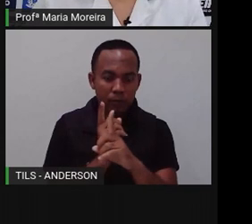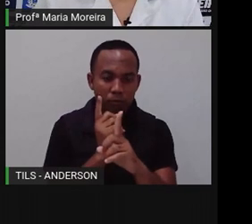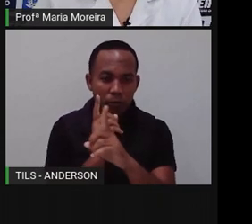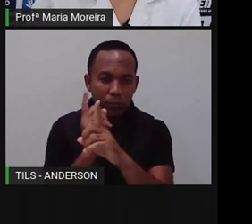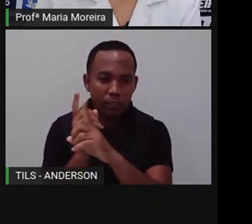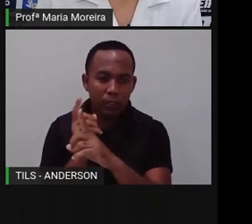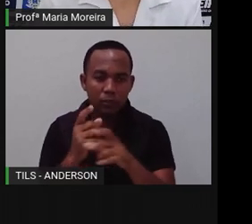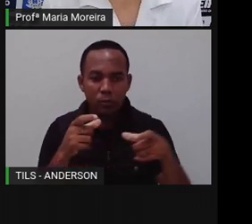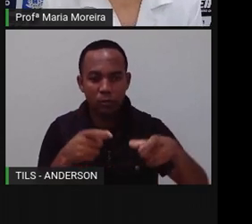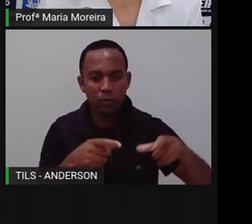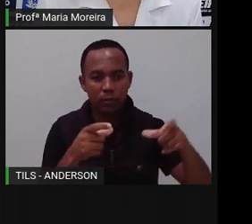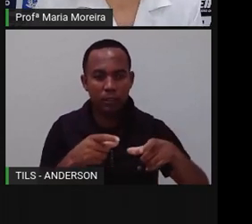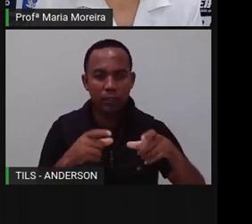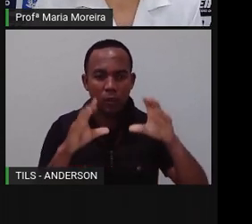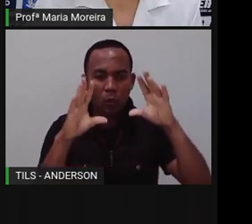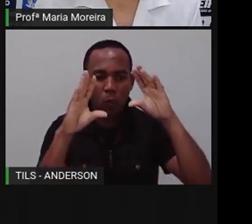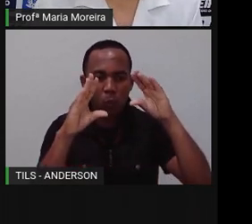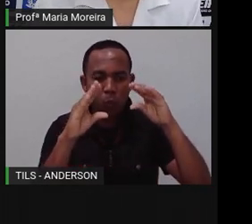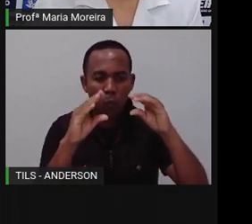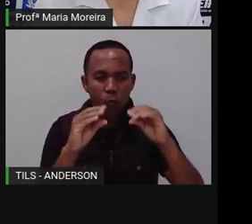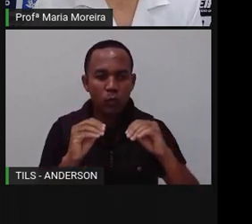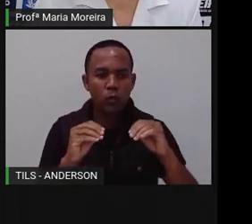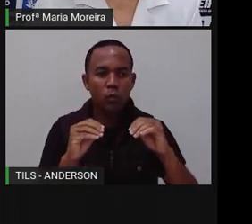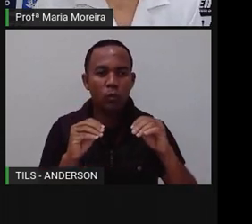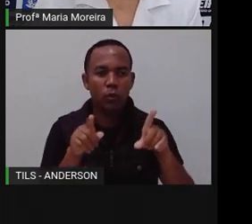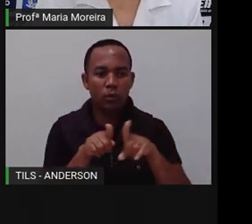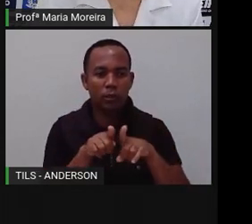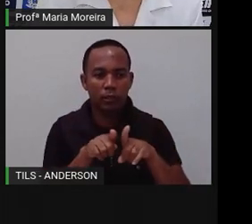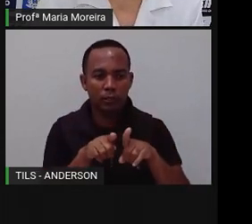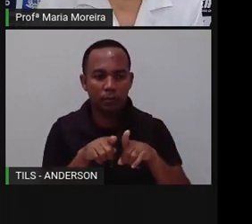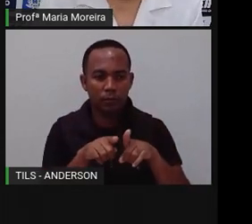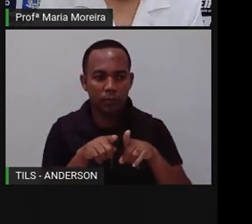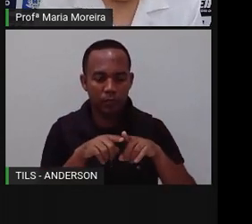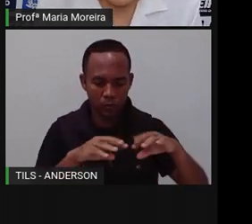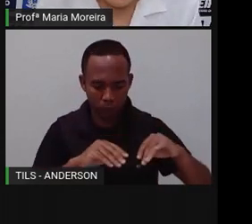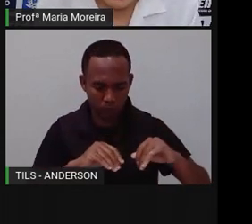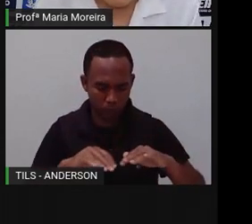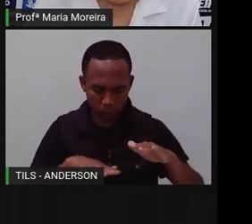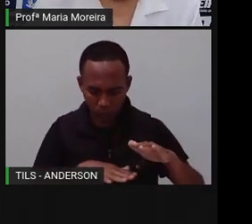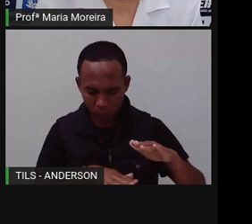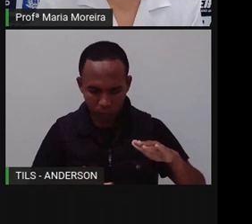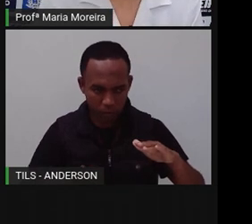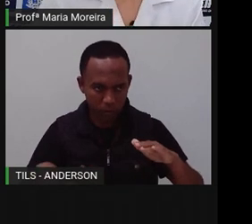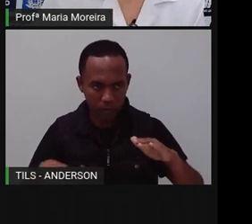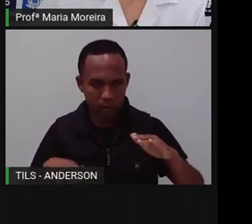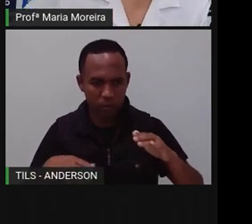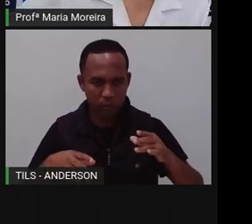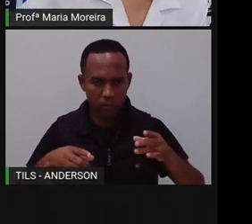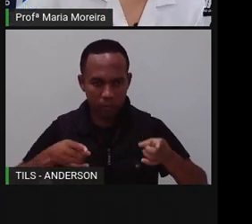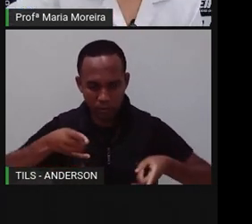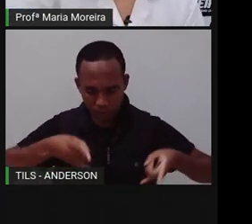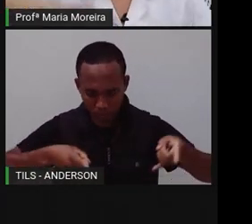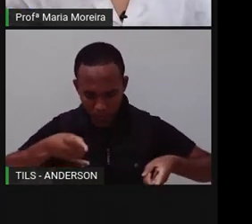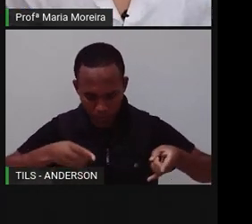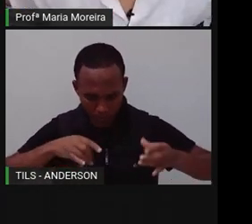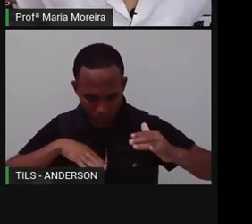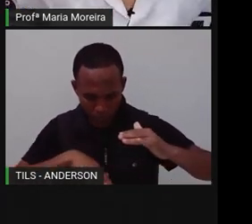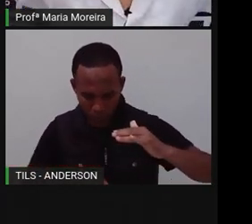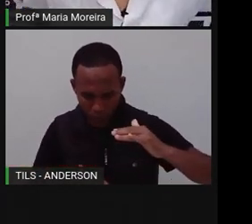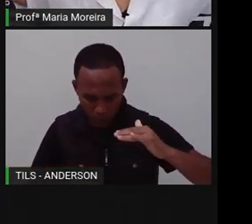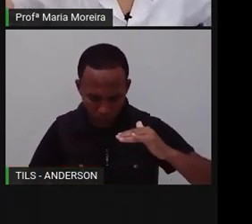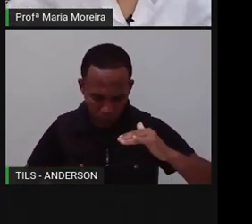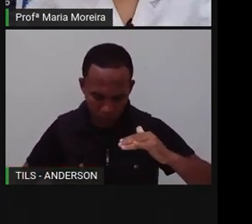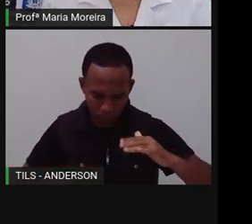escuros e próximos ao quê? Ao chão. Então, ali embaixo da cama, quando a gente passa a vassoura, que sai aquele